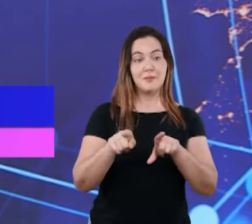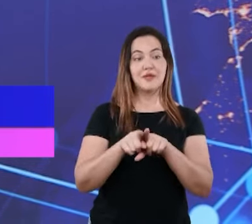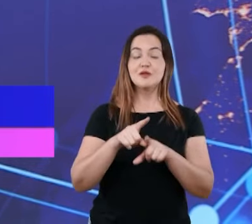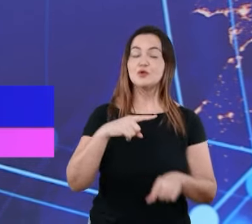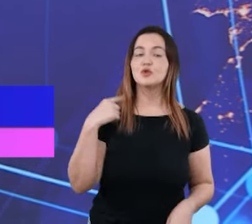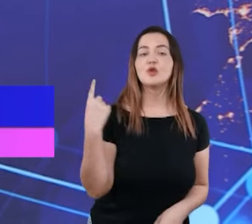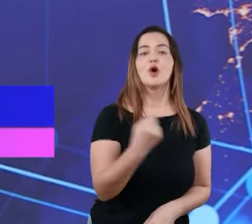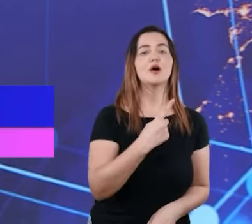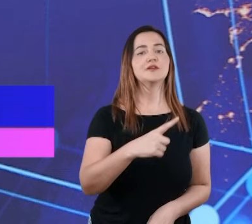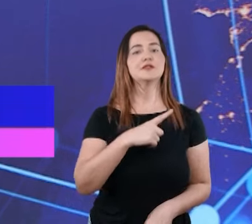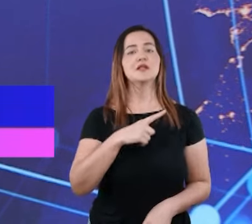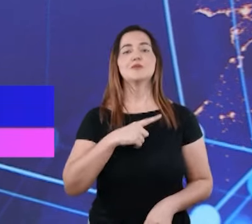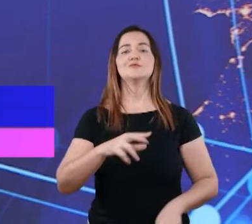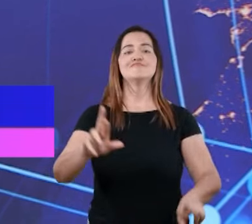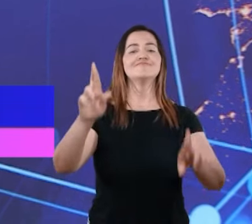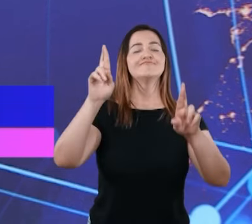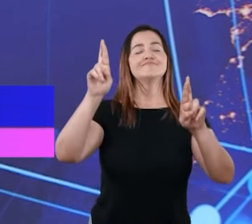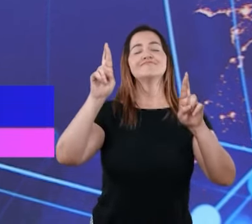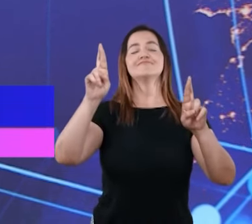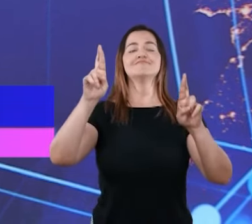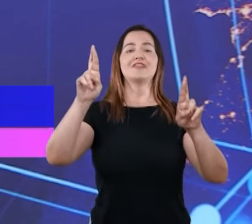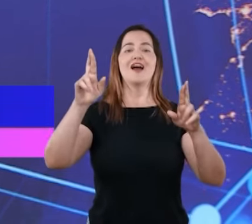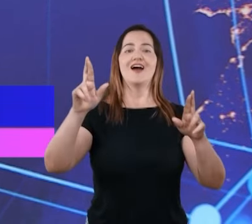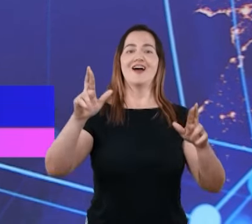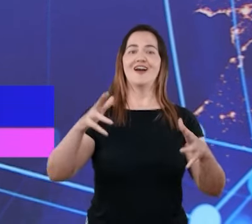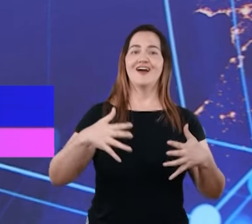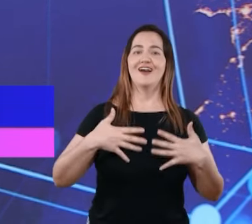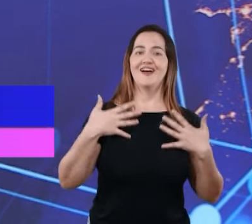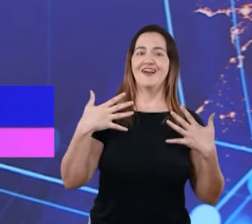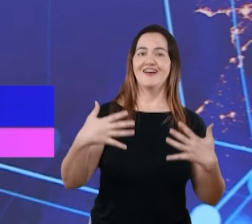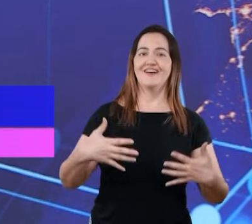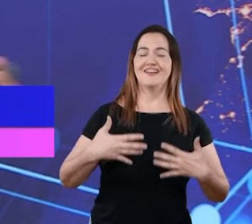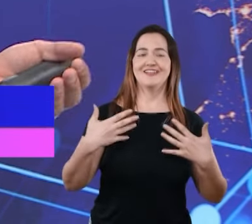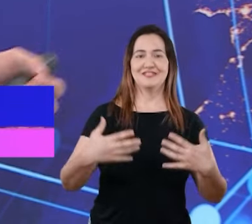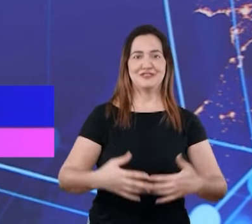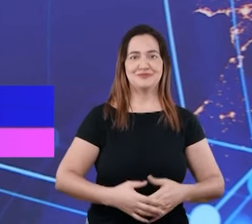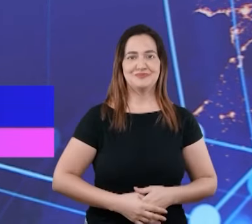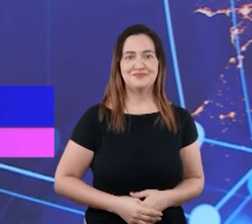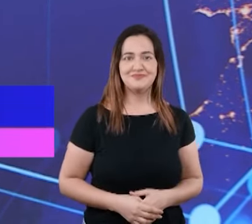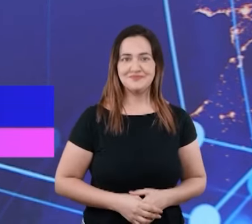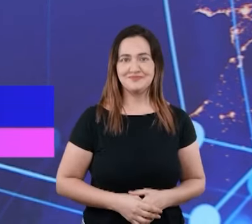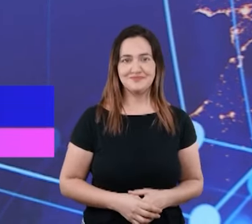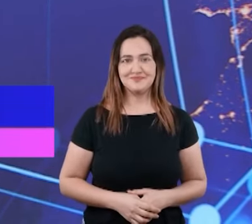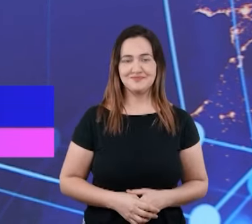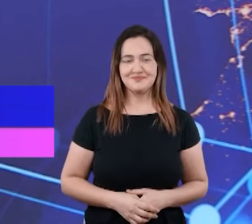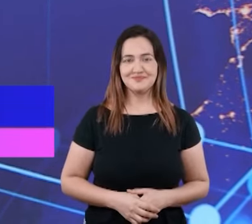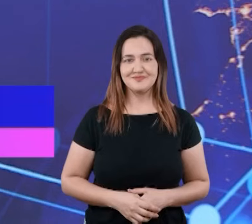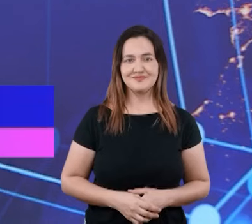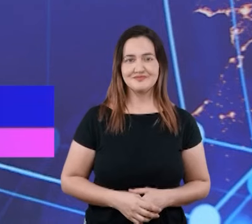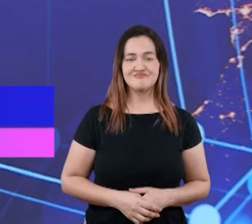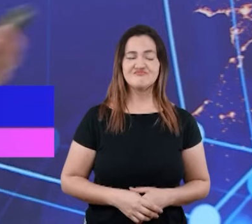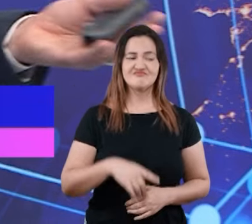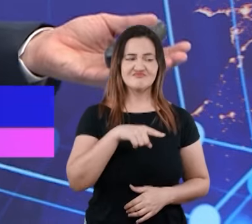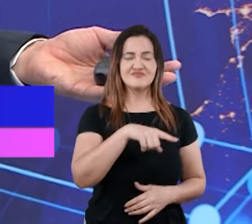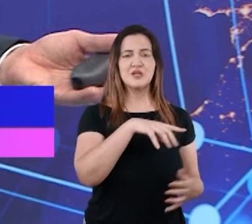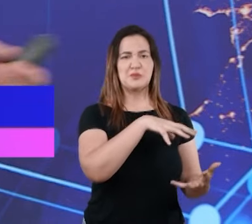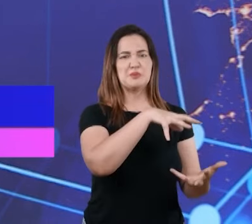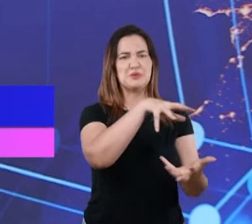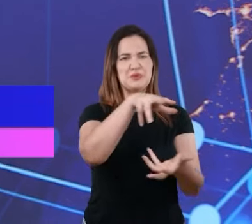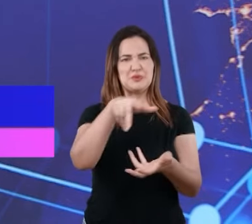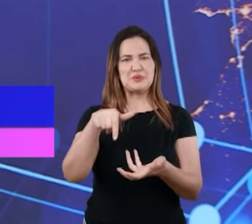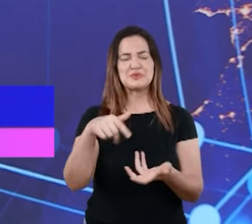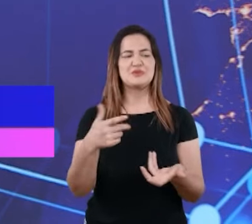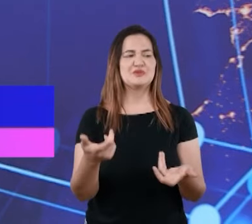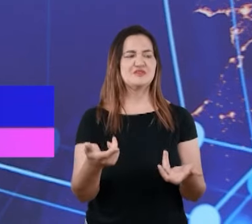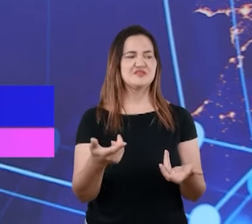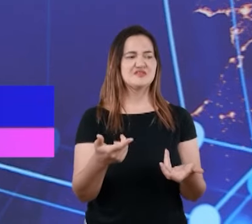para que nós tenhamos esperança. Ah, como é bom ter esperança, né? Viver nesse mundo